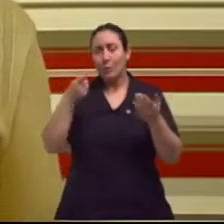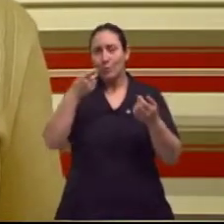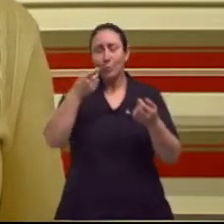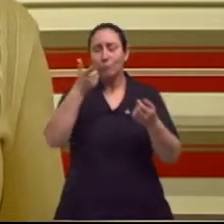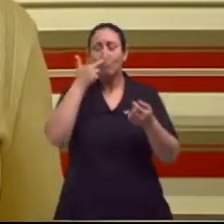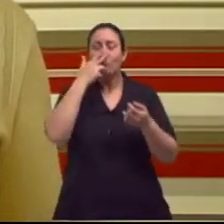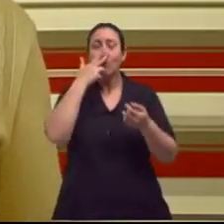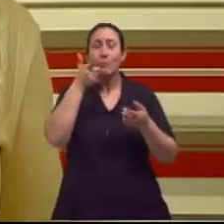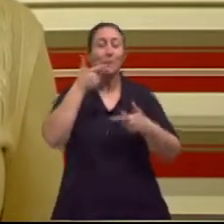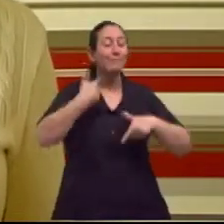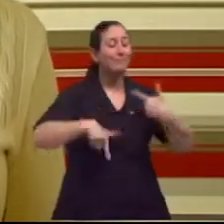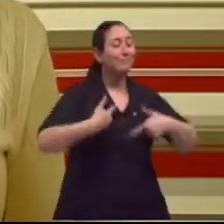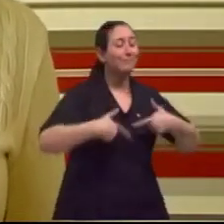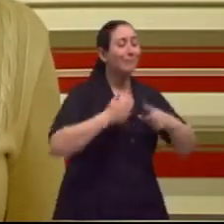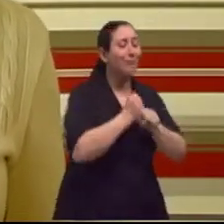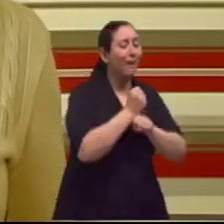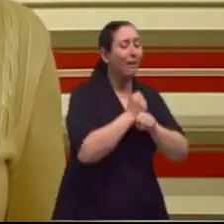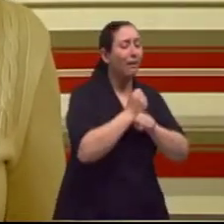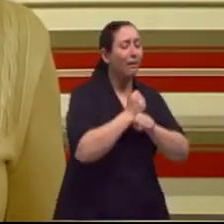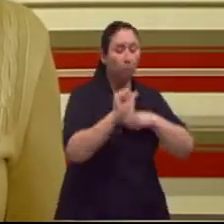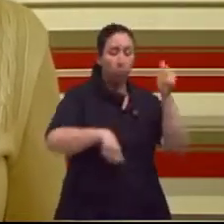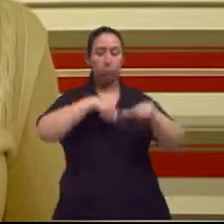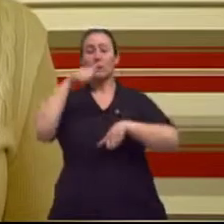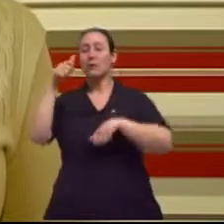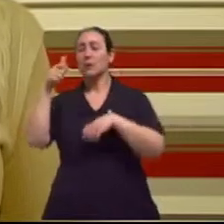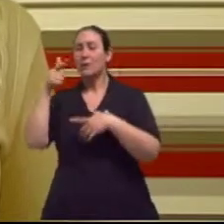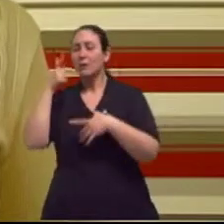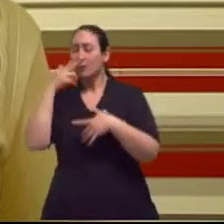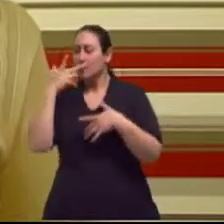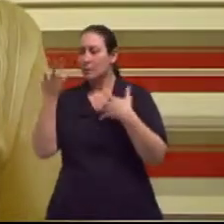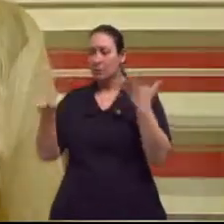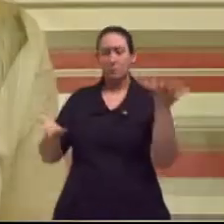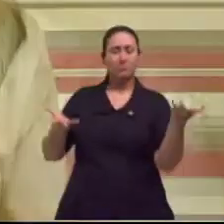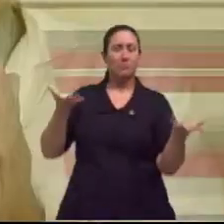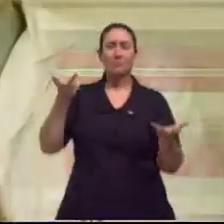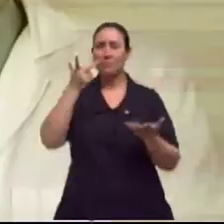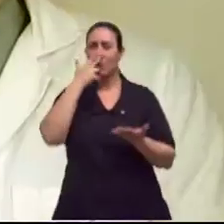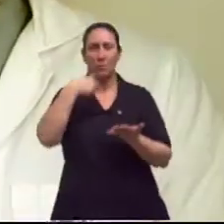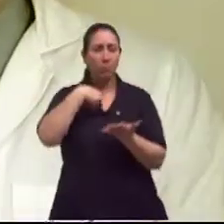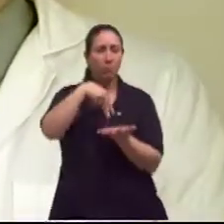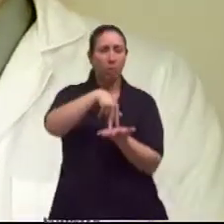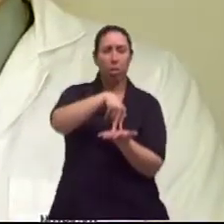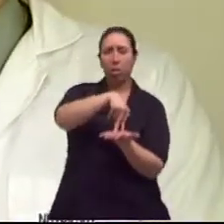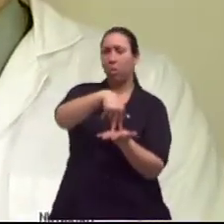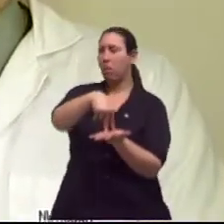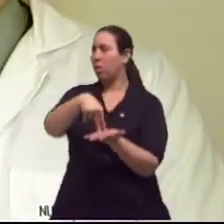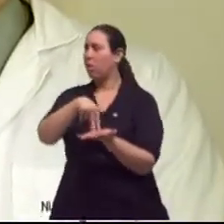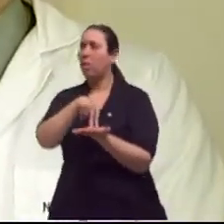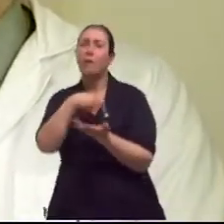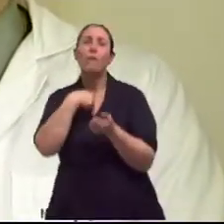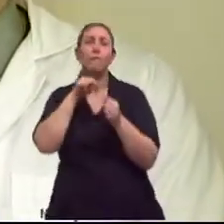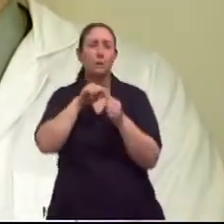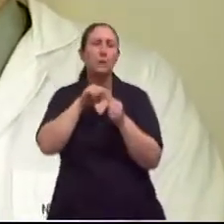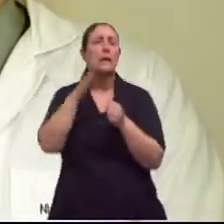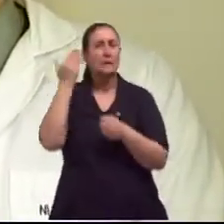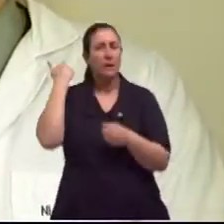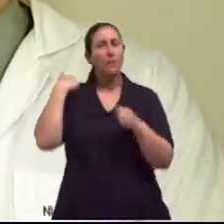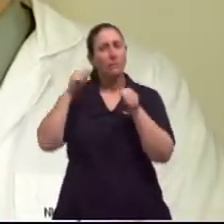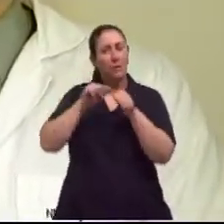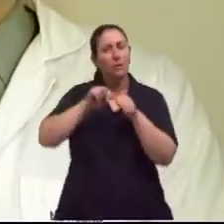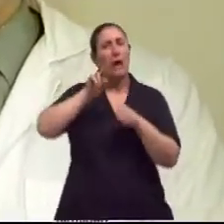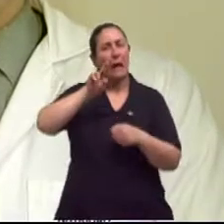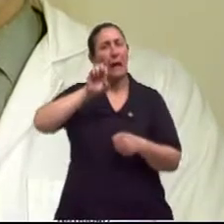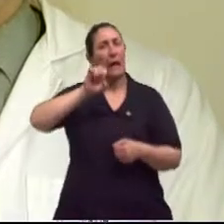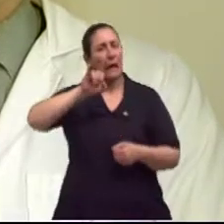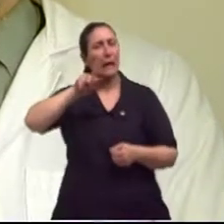o chão, assim, te tira aquele chão, tu, que rumo que eu vou seguir, né. Eu já tinha feito algumas vezes o Reiki, mas